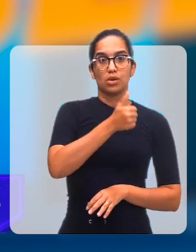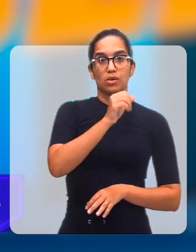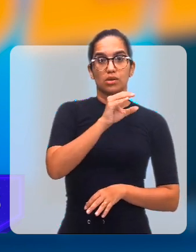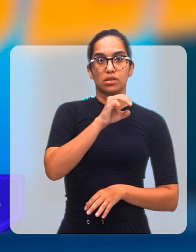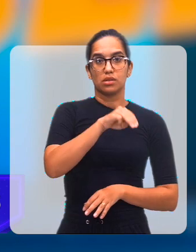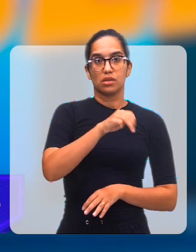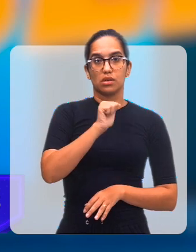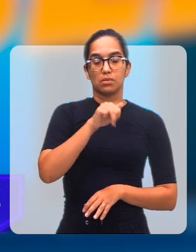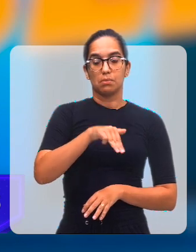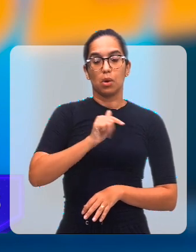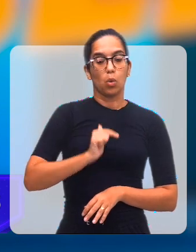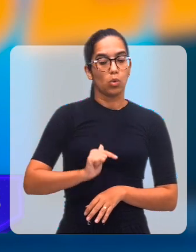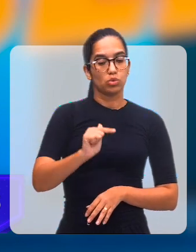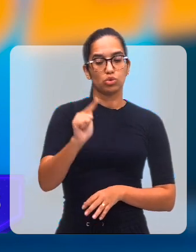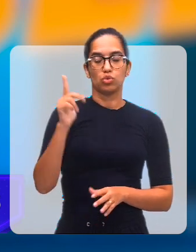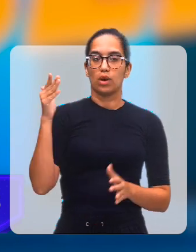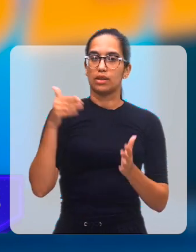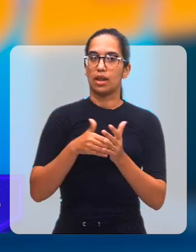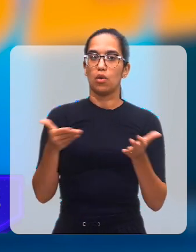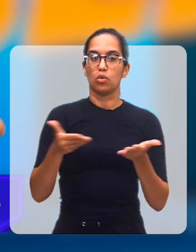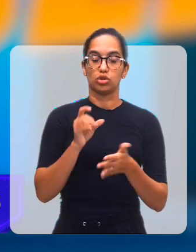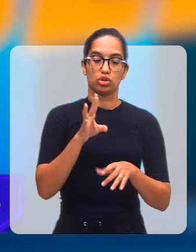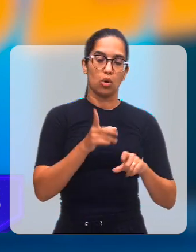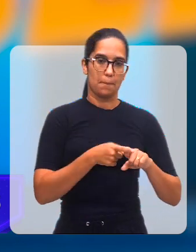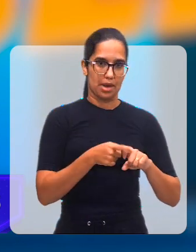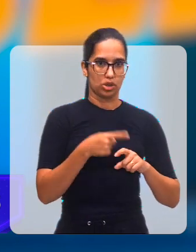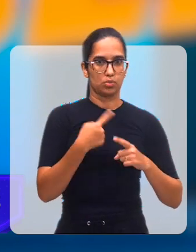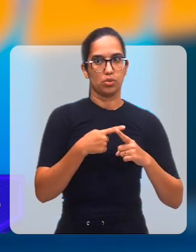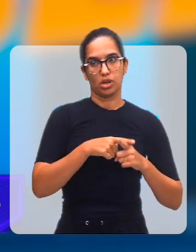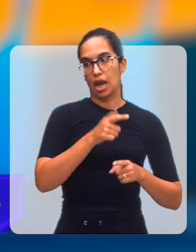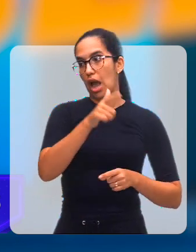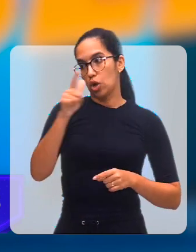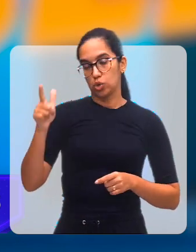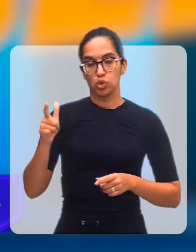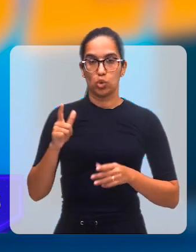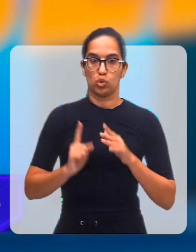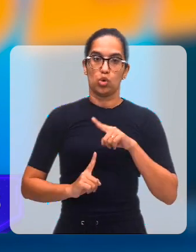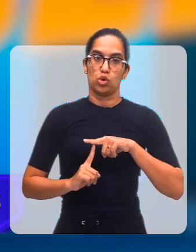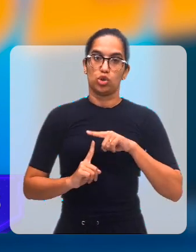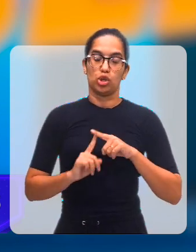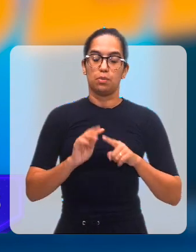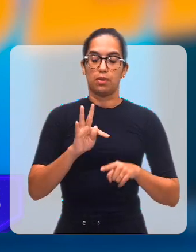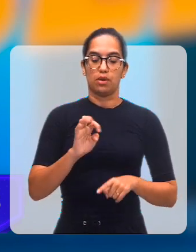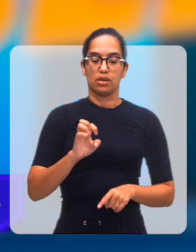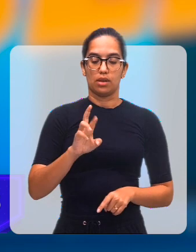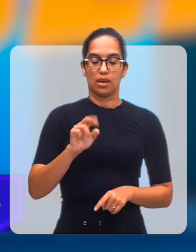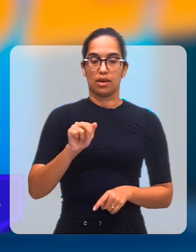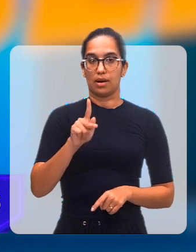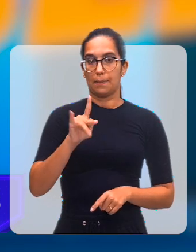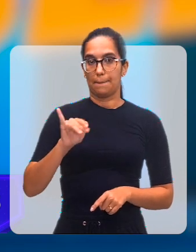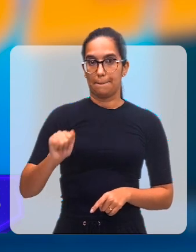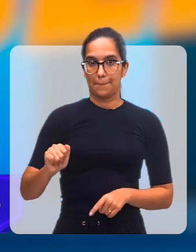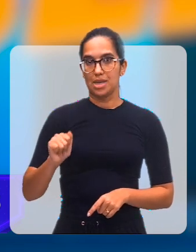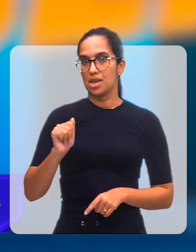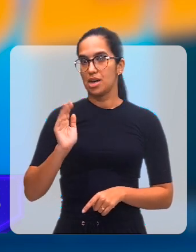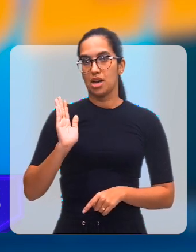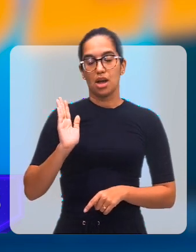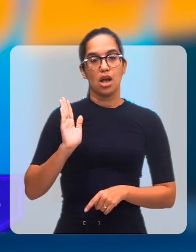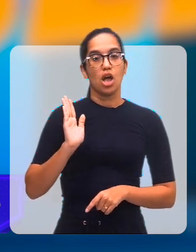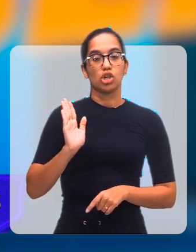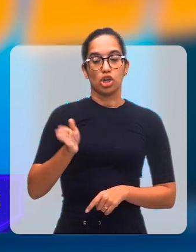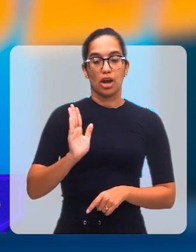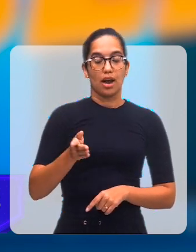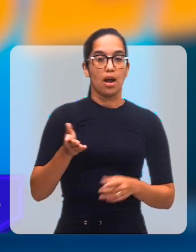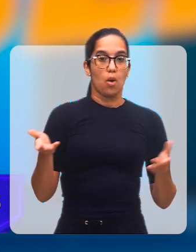é atendida no CEMAN só com médico, porque ela já passou pelas terapias, já está uma moça, chegou para a gente criança,